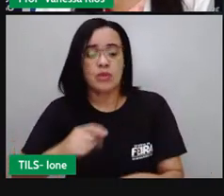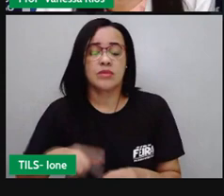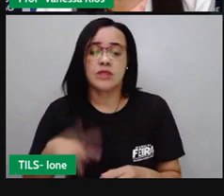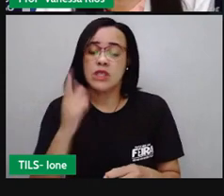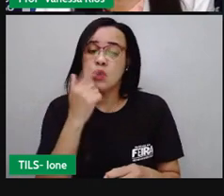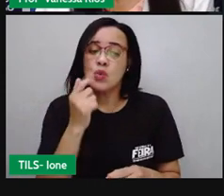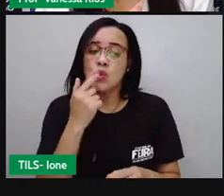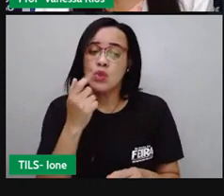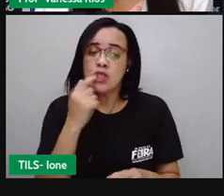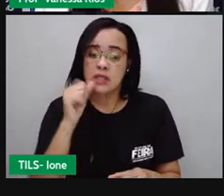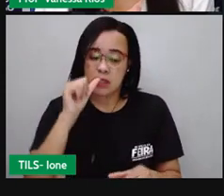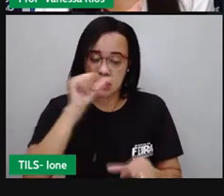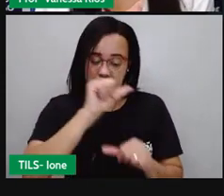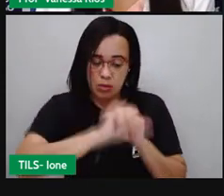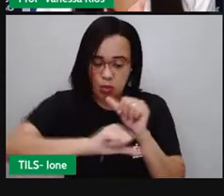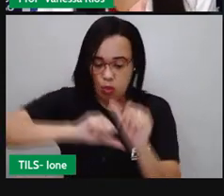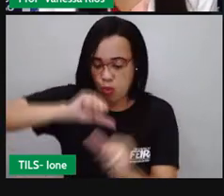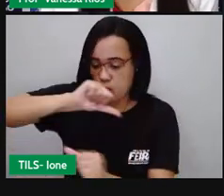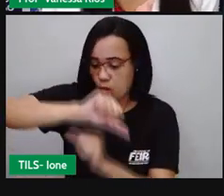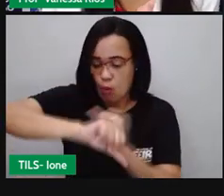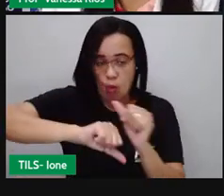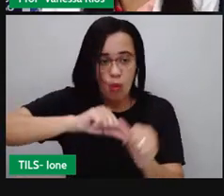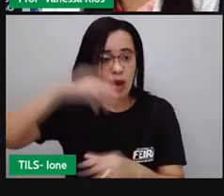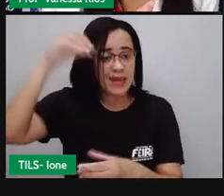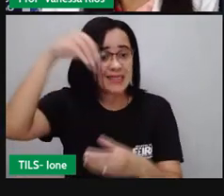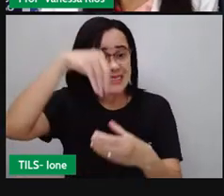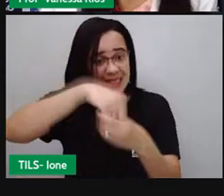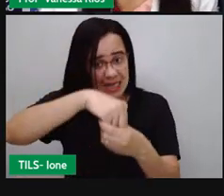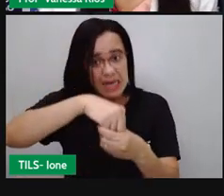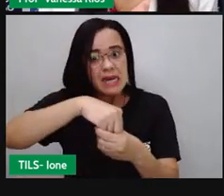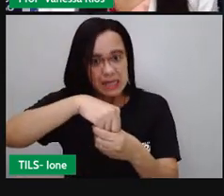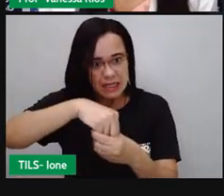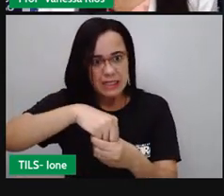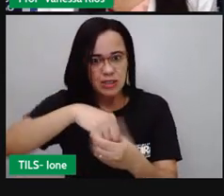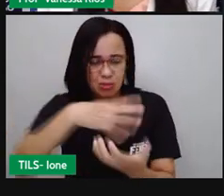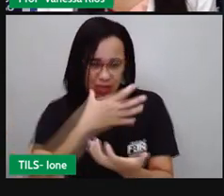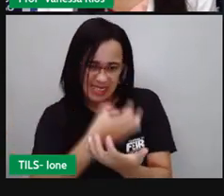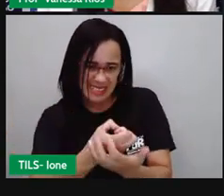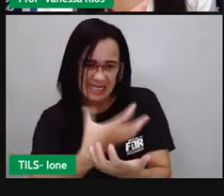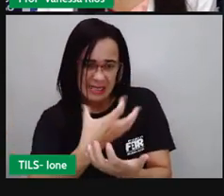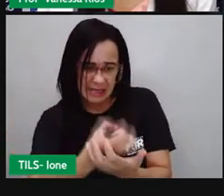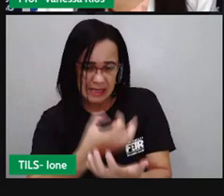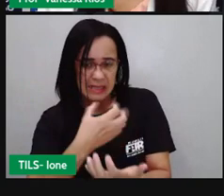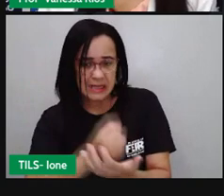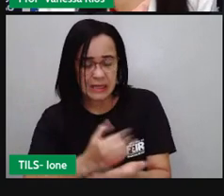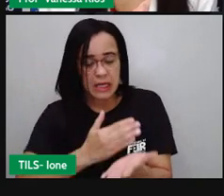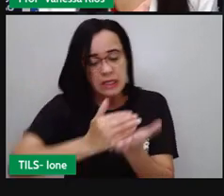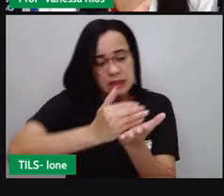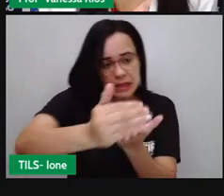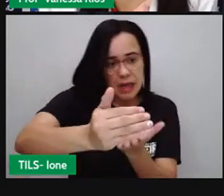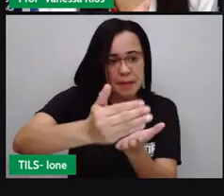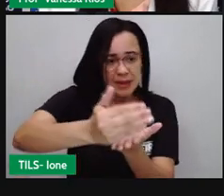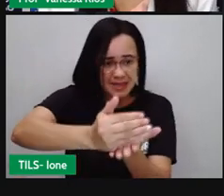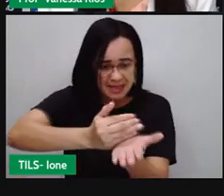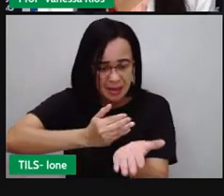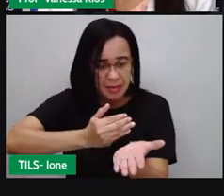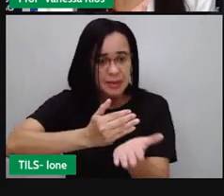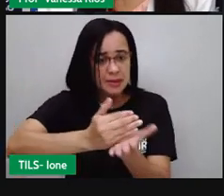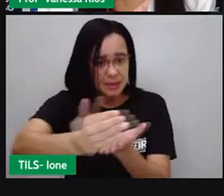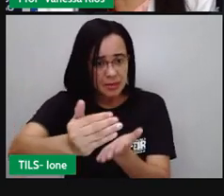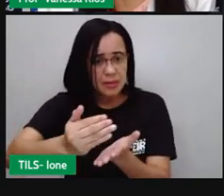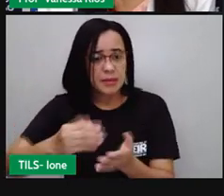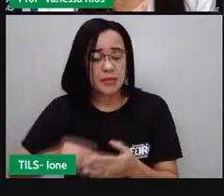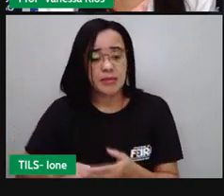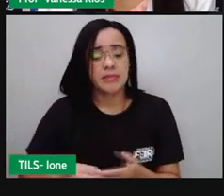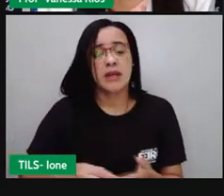fazer essa separação, essa filtração do sangue, tirando aí do sangue aquilo que está em excesso e que não é